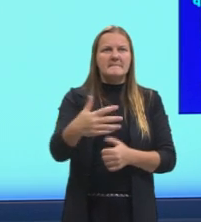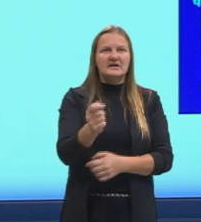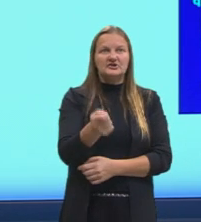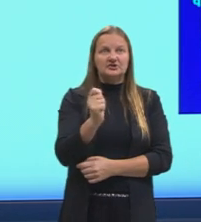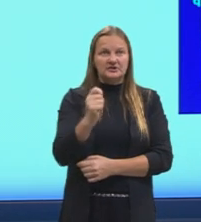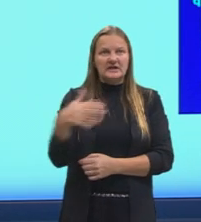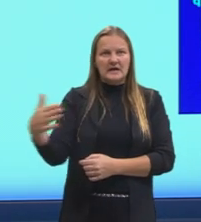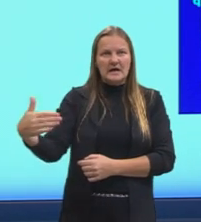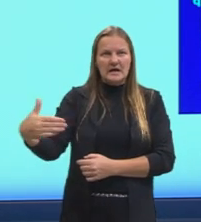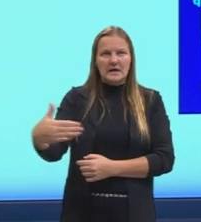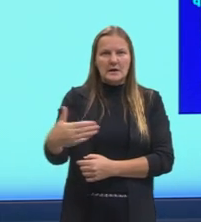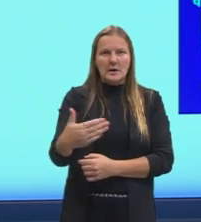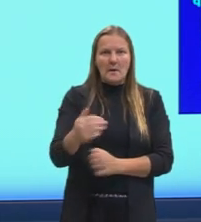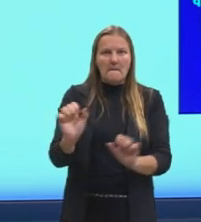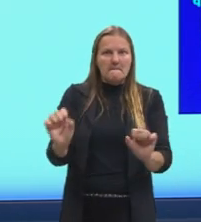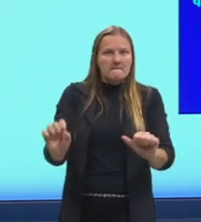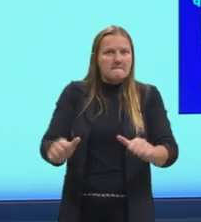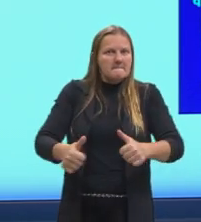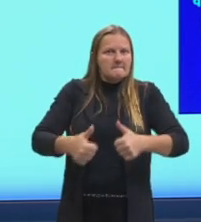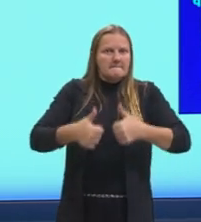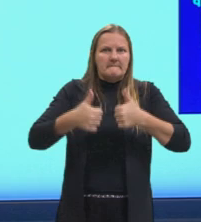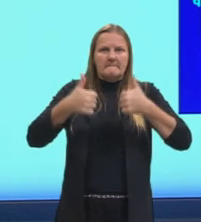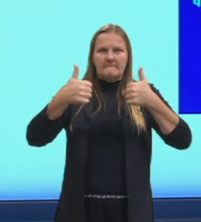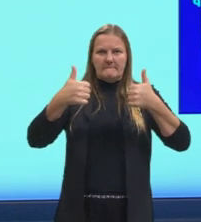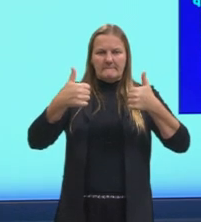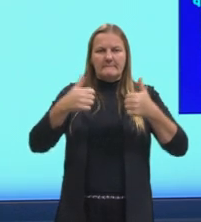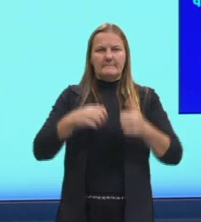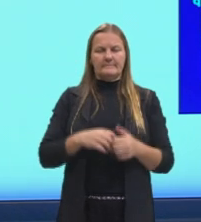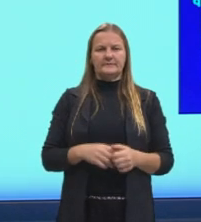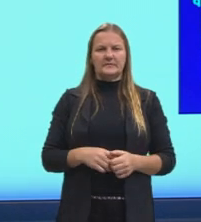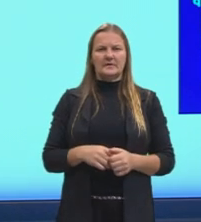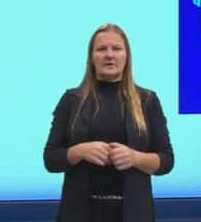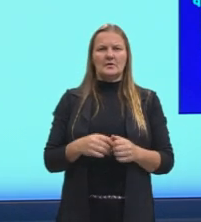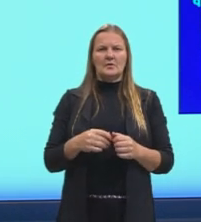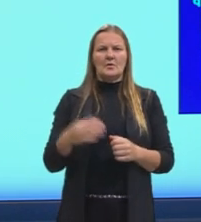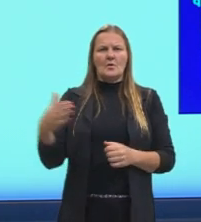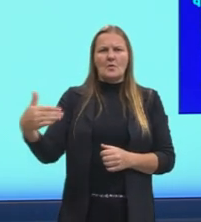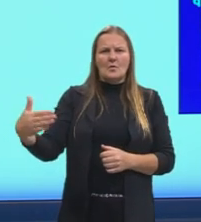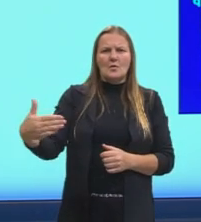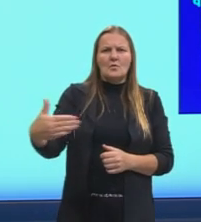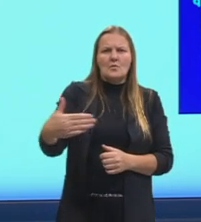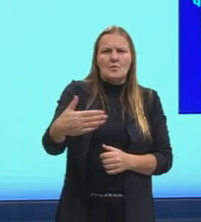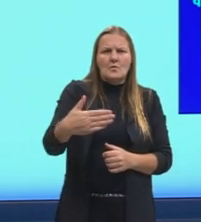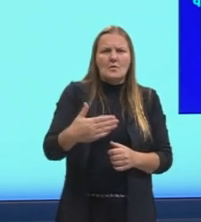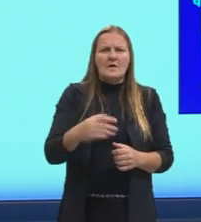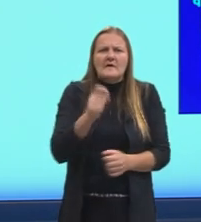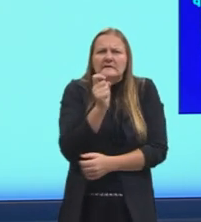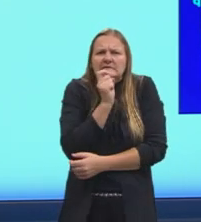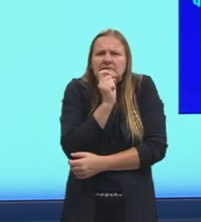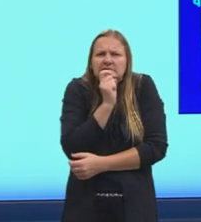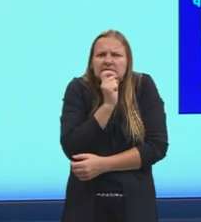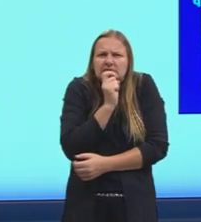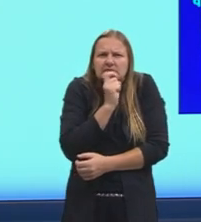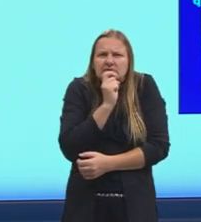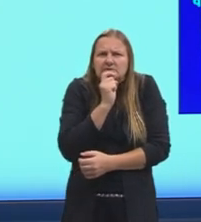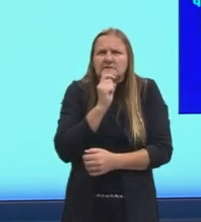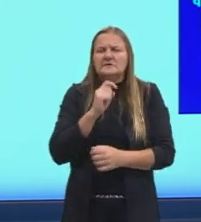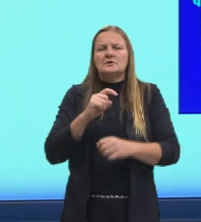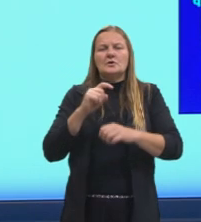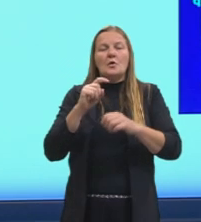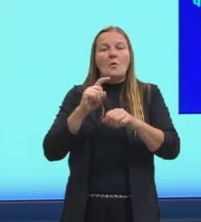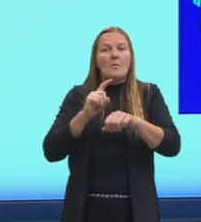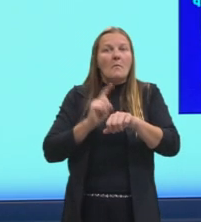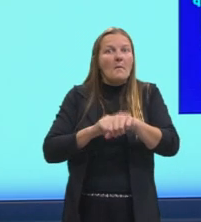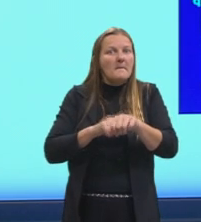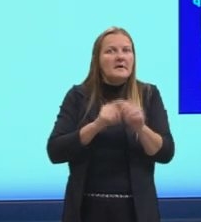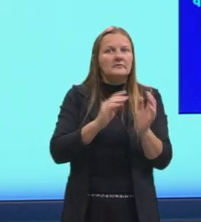maior quantidade de pesca, tá, gurizada? Então, quando as águas mais frias vêm justamente no ano de Laninha,